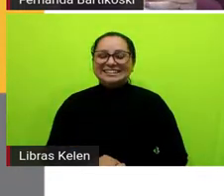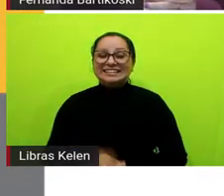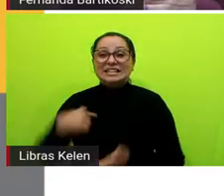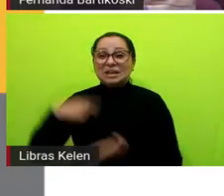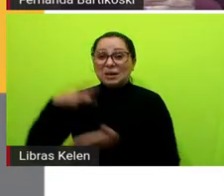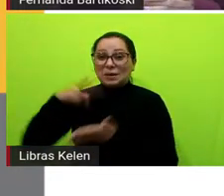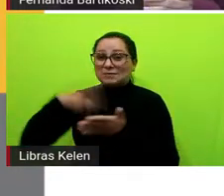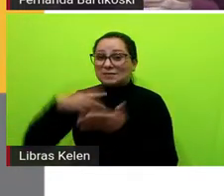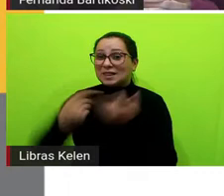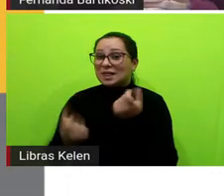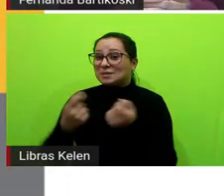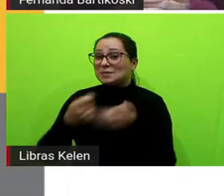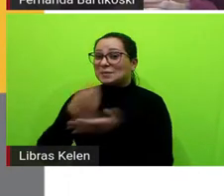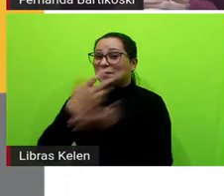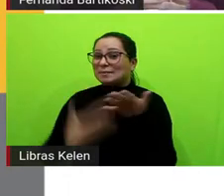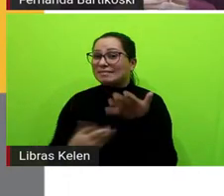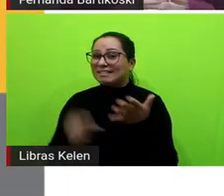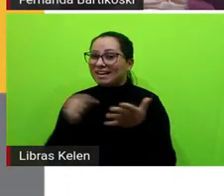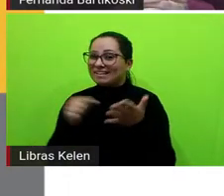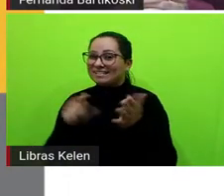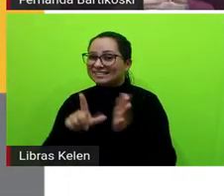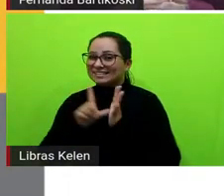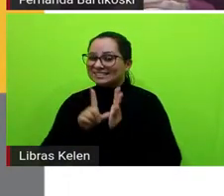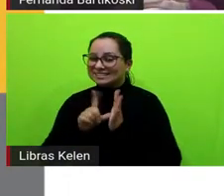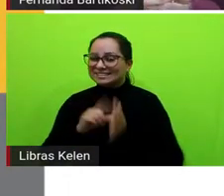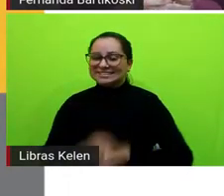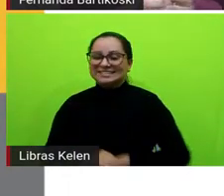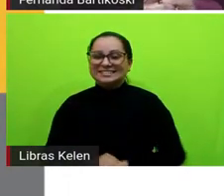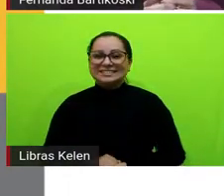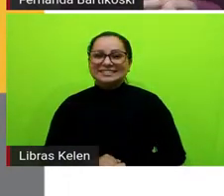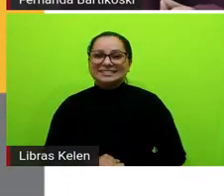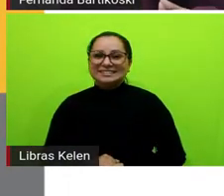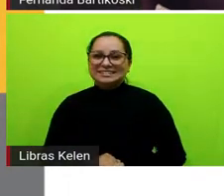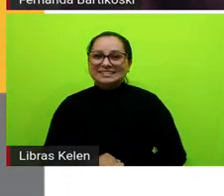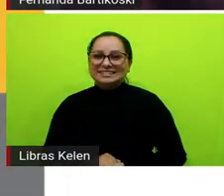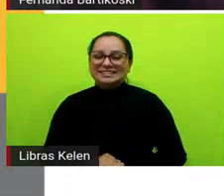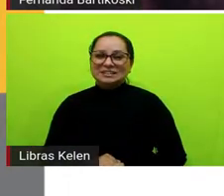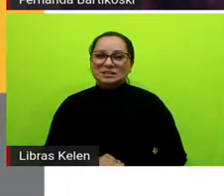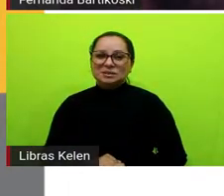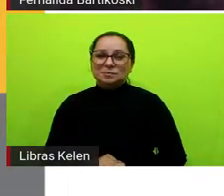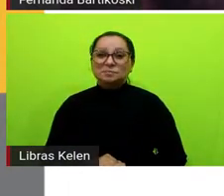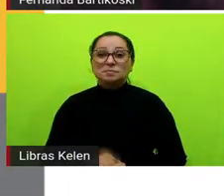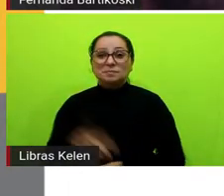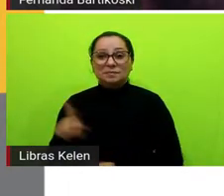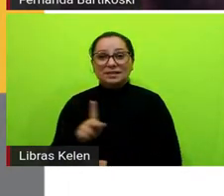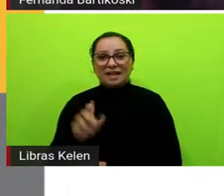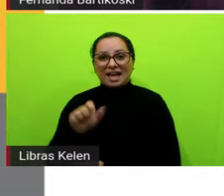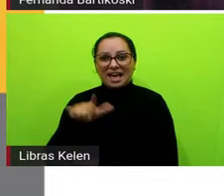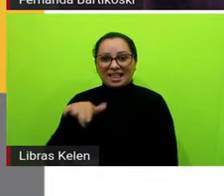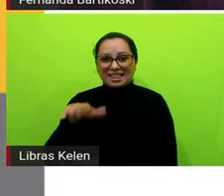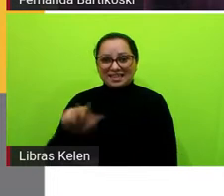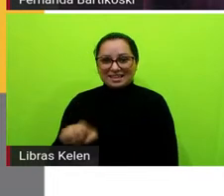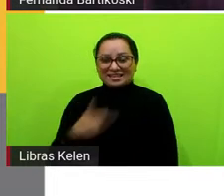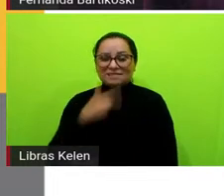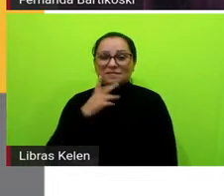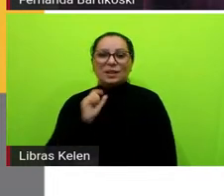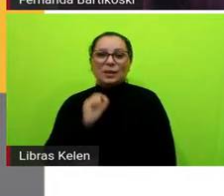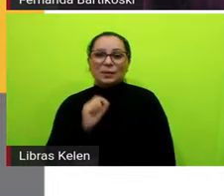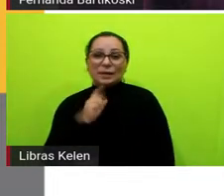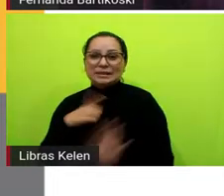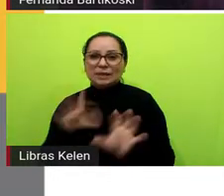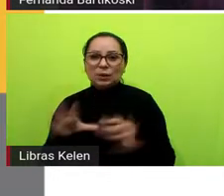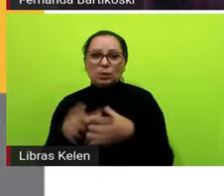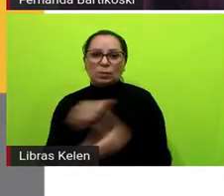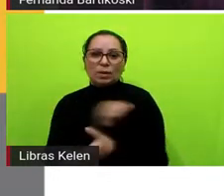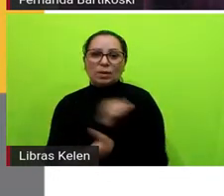comentários aqui anteriores Fernanda tá a professora Aline da Costa diz que tem um grupo de alunos que está